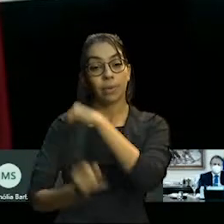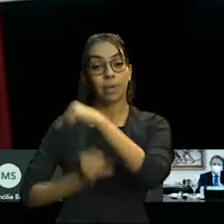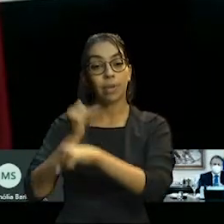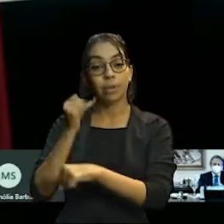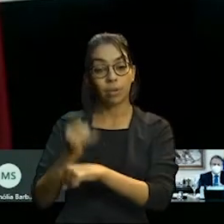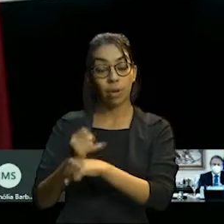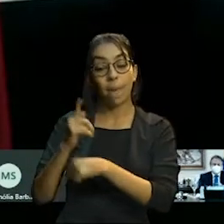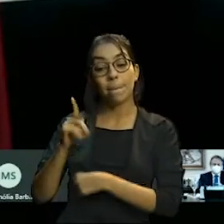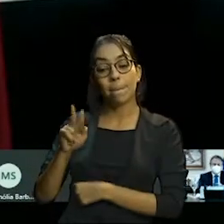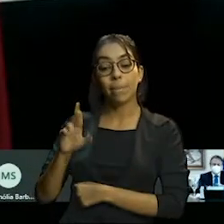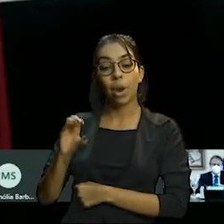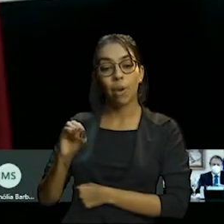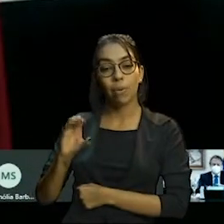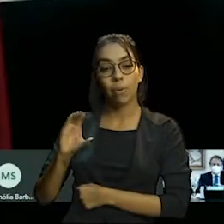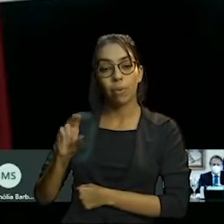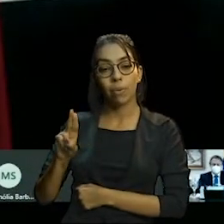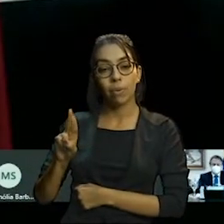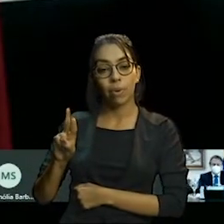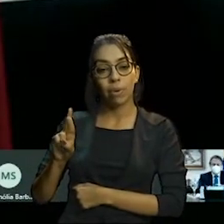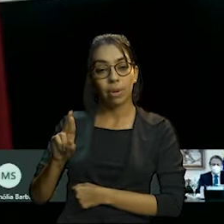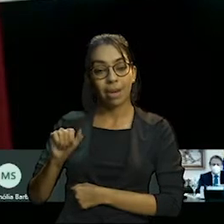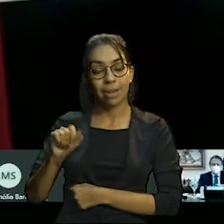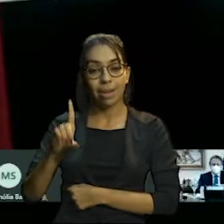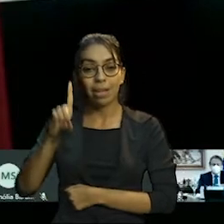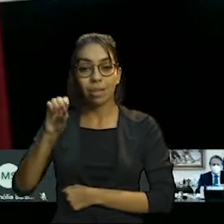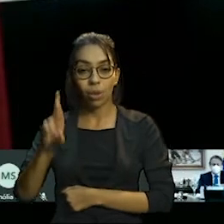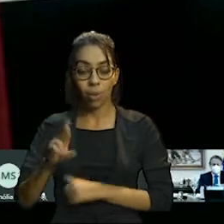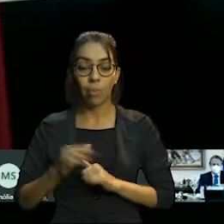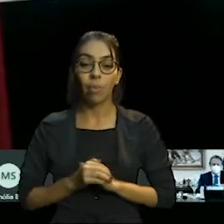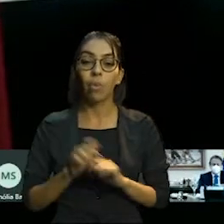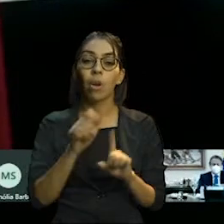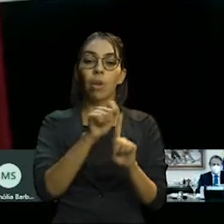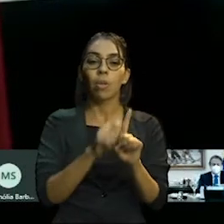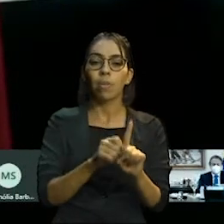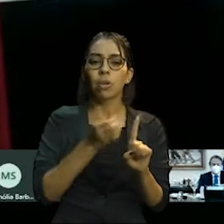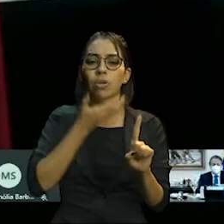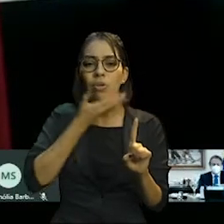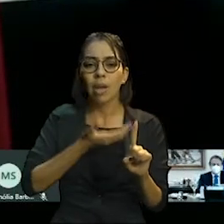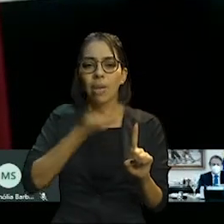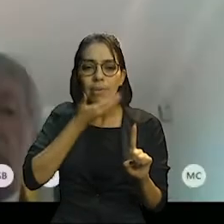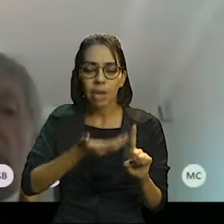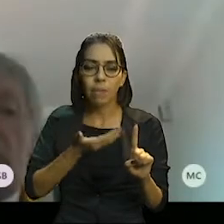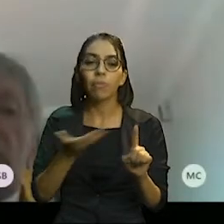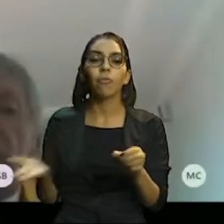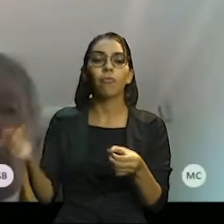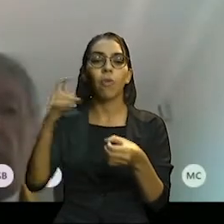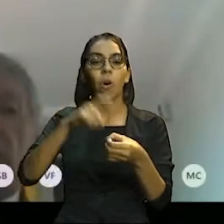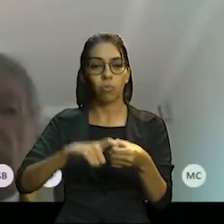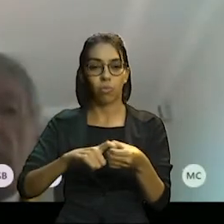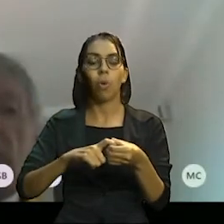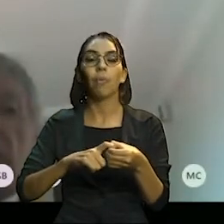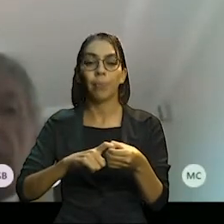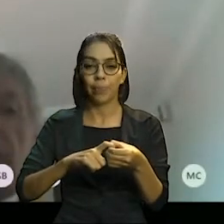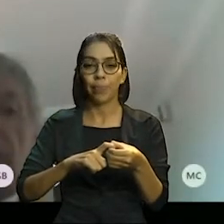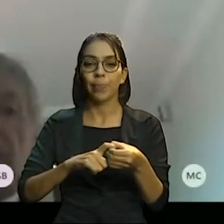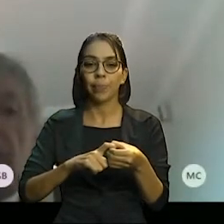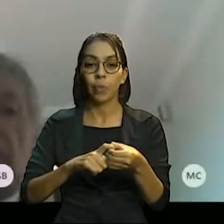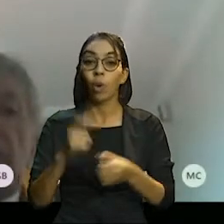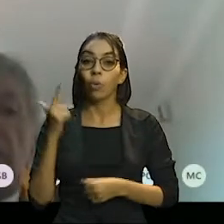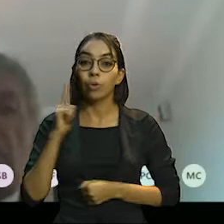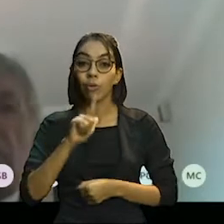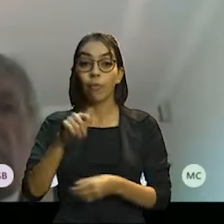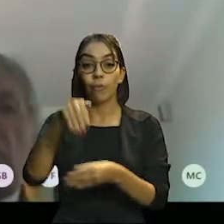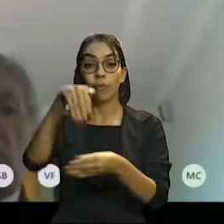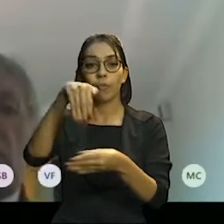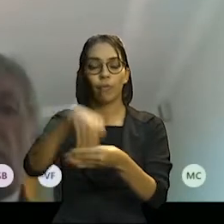de Procuradores. Em dezembro de 2021, foi reconduzido ao cargo após ter ficado em primeiro lugar